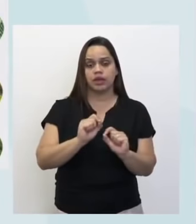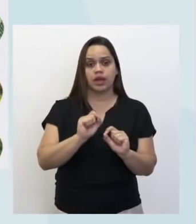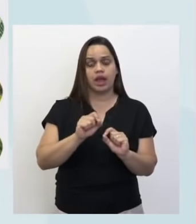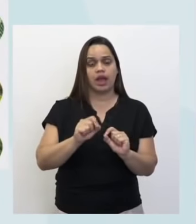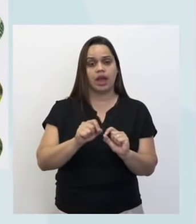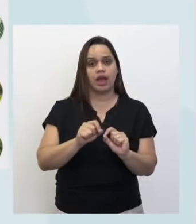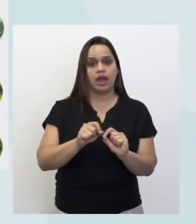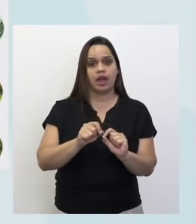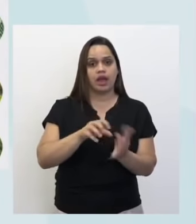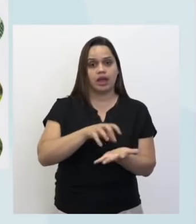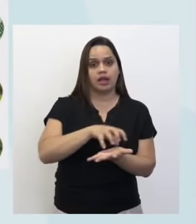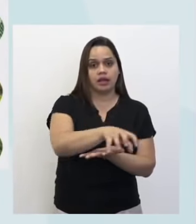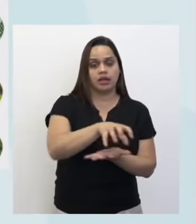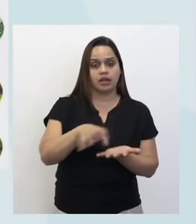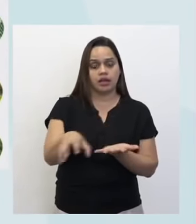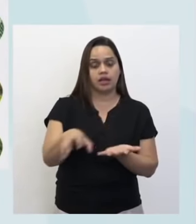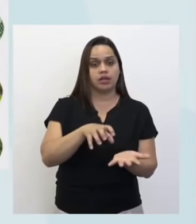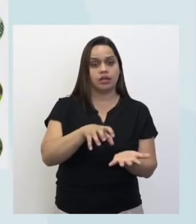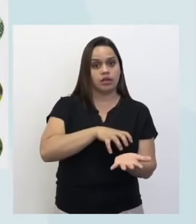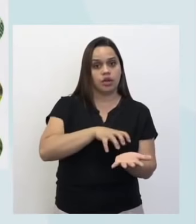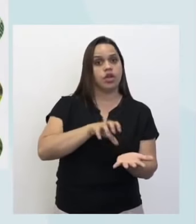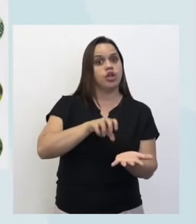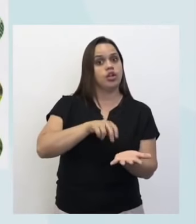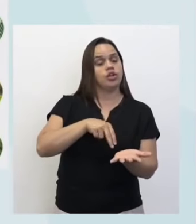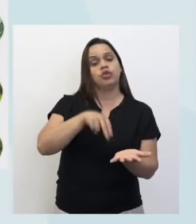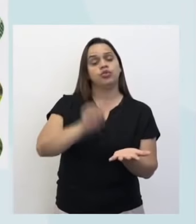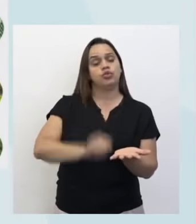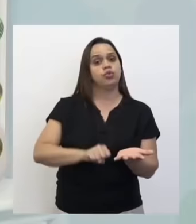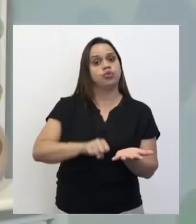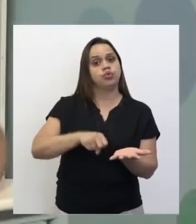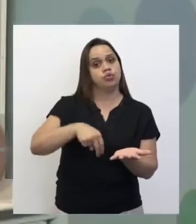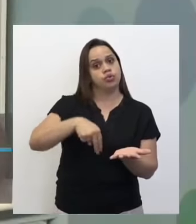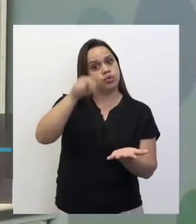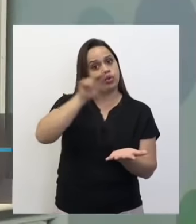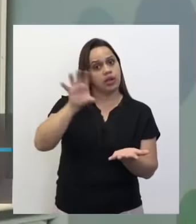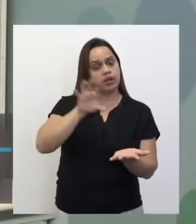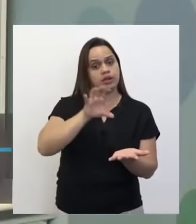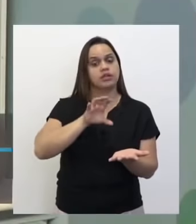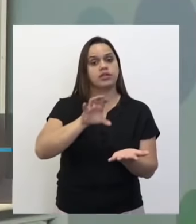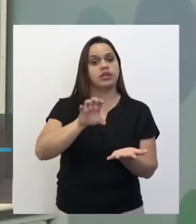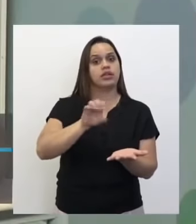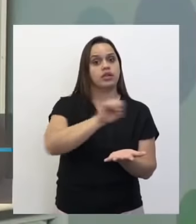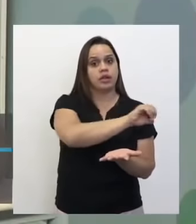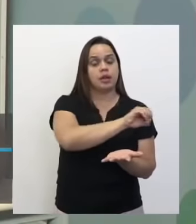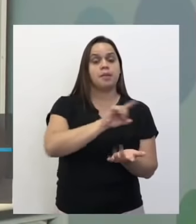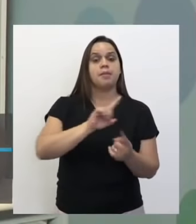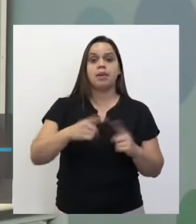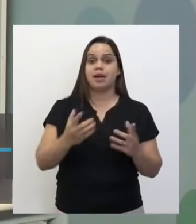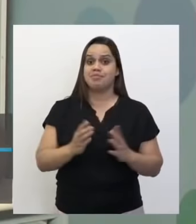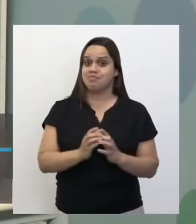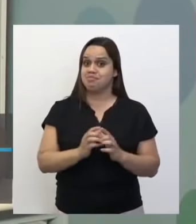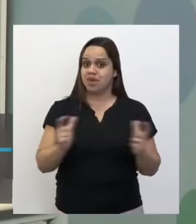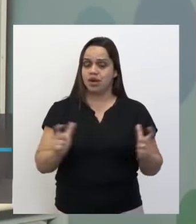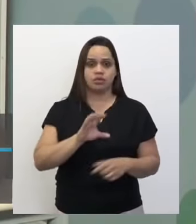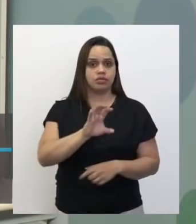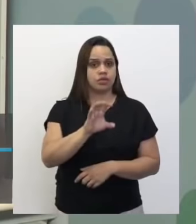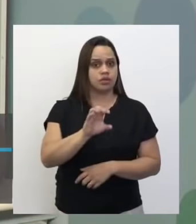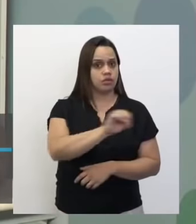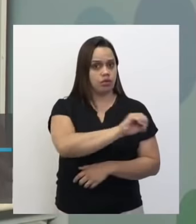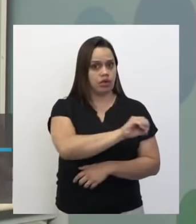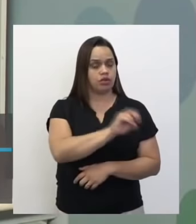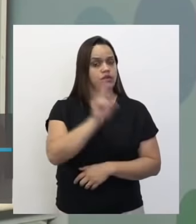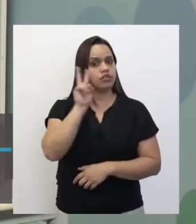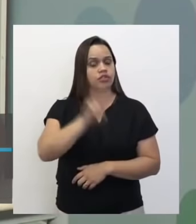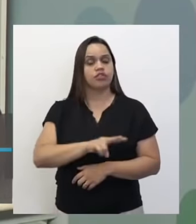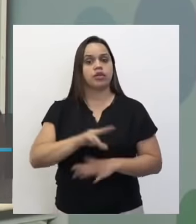entre a região sul, nordeste e centro-oeste, mas com uma concentração maior no centro-oeste dessas características aí de